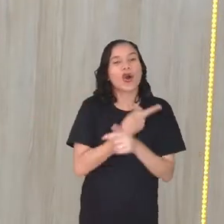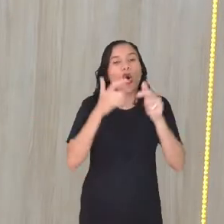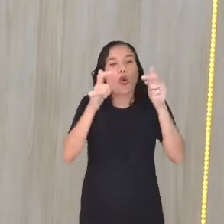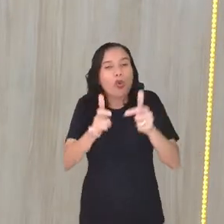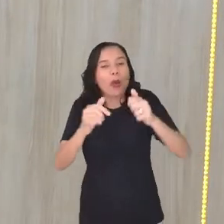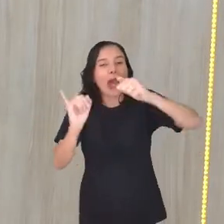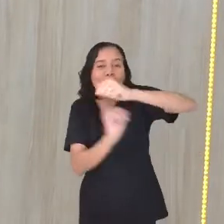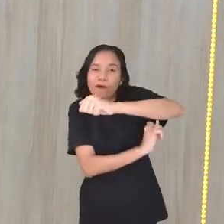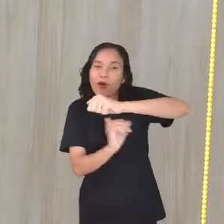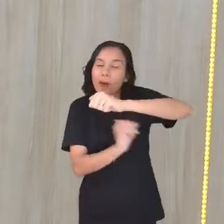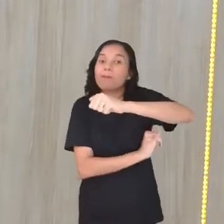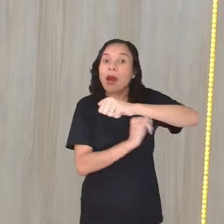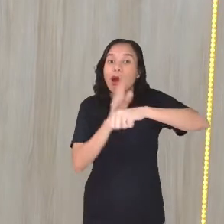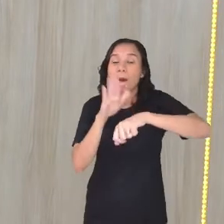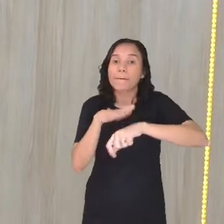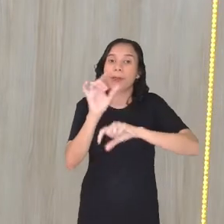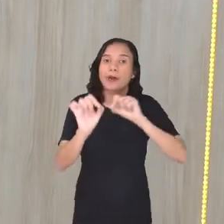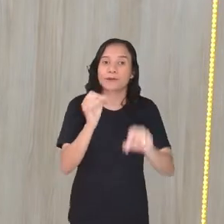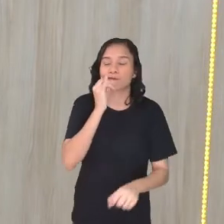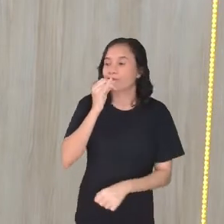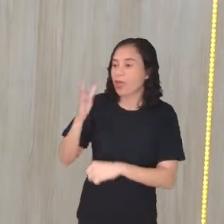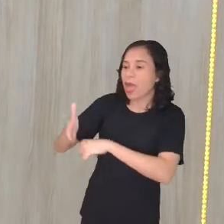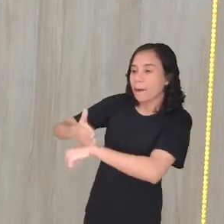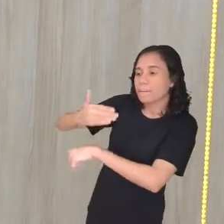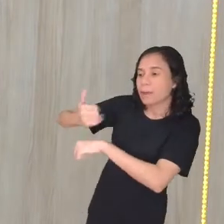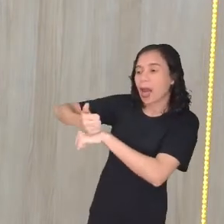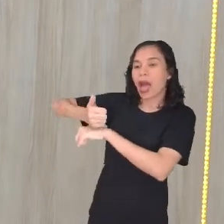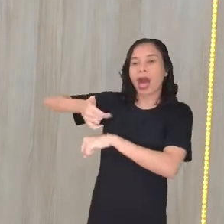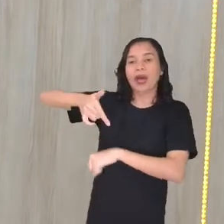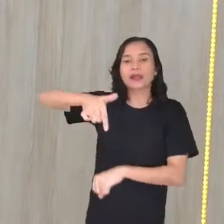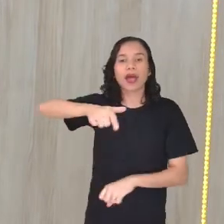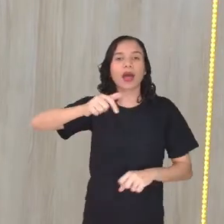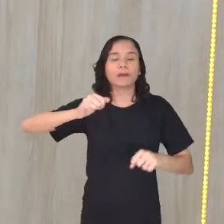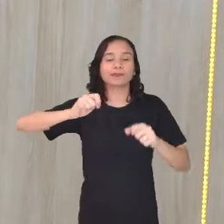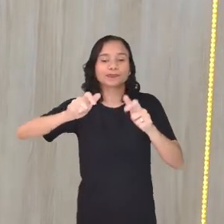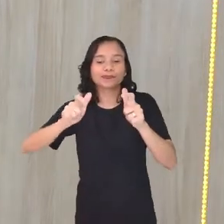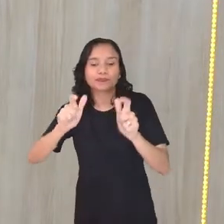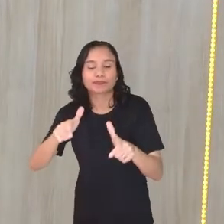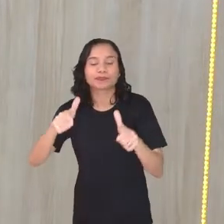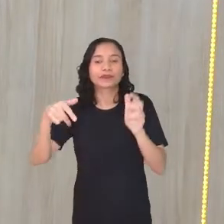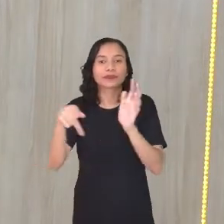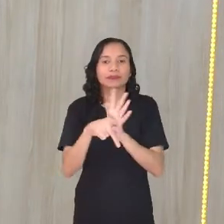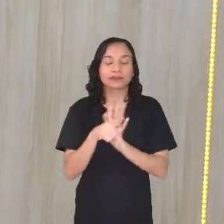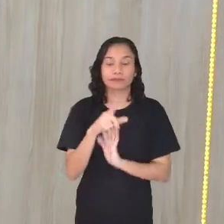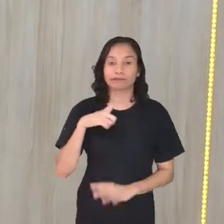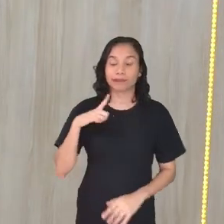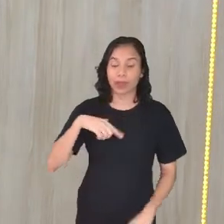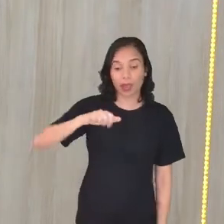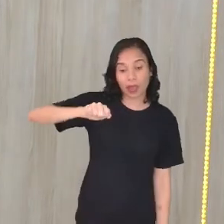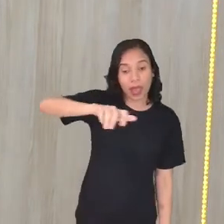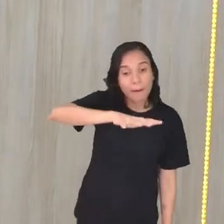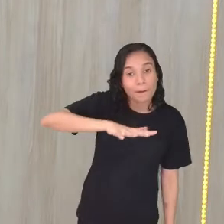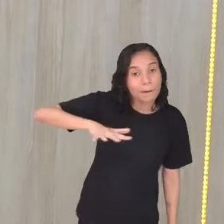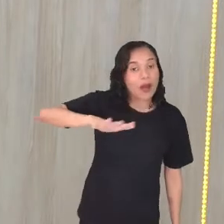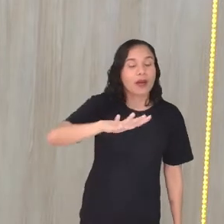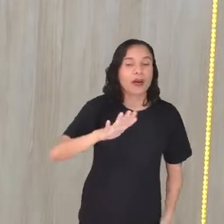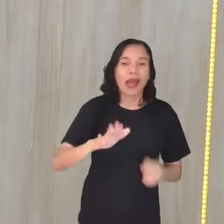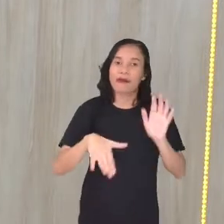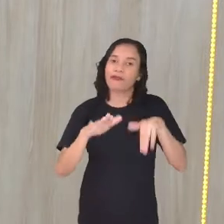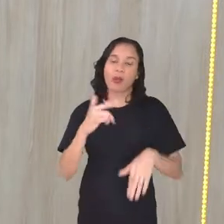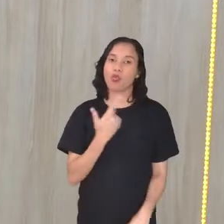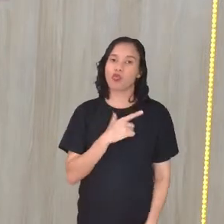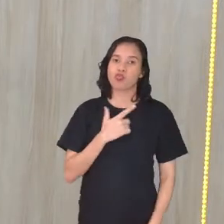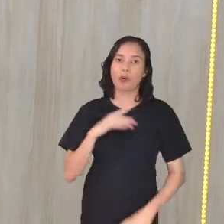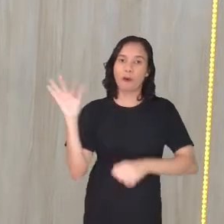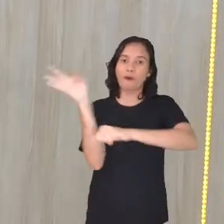informais são mais aqueles praças, né? Algum ambiente assim, espaços, que às vezes não tem